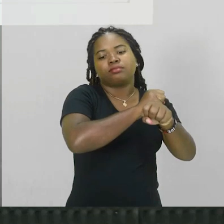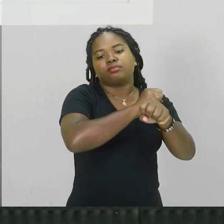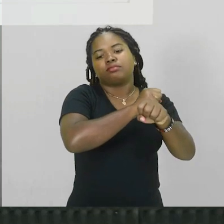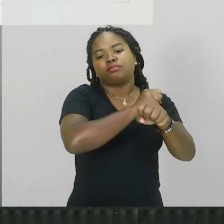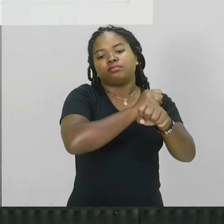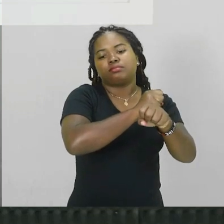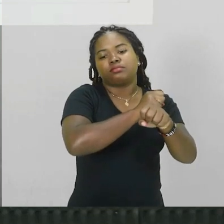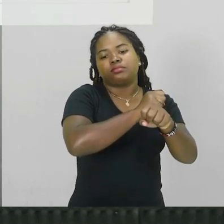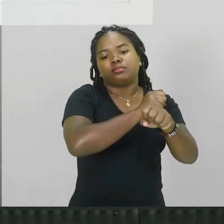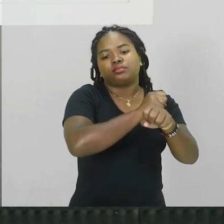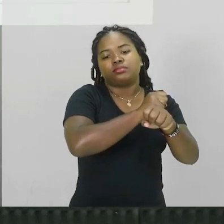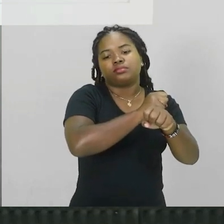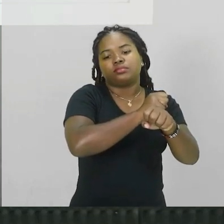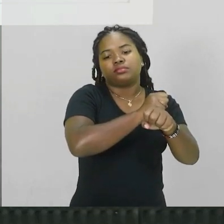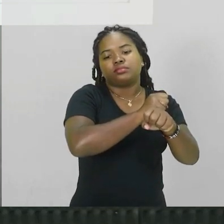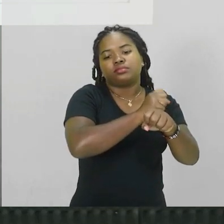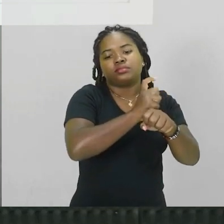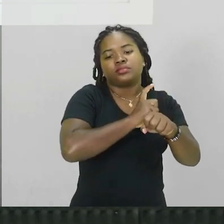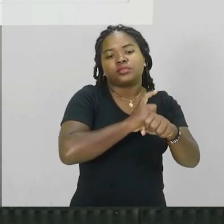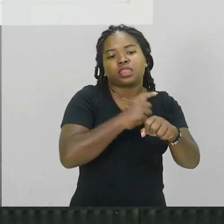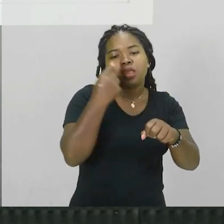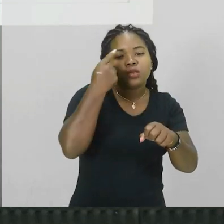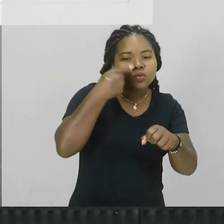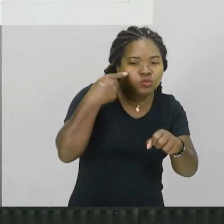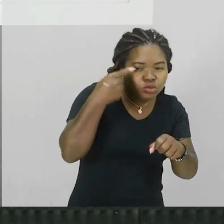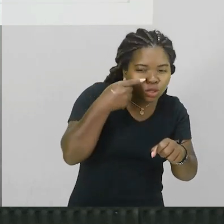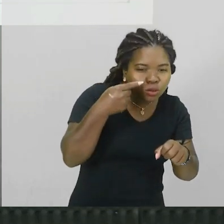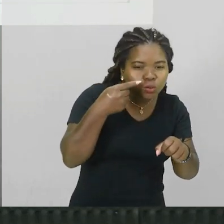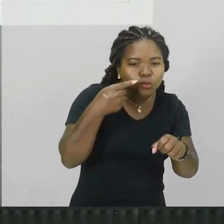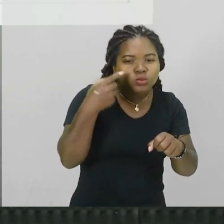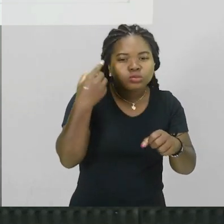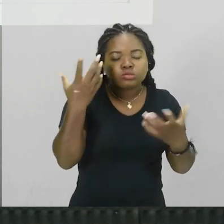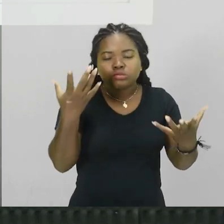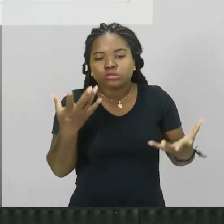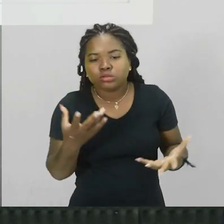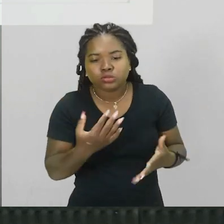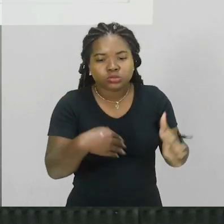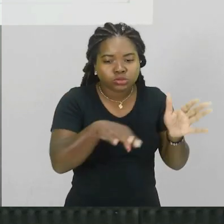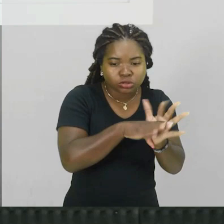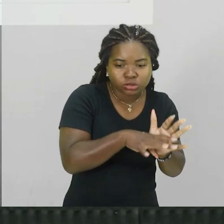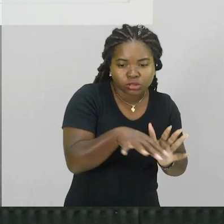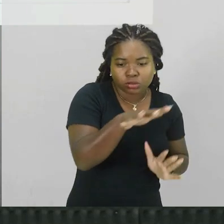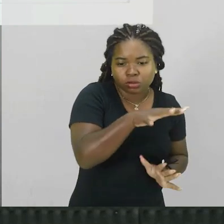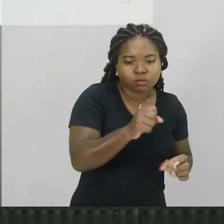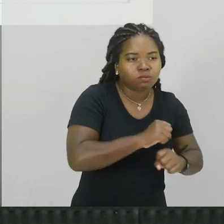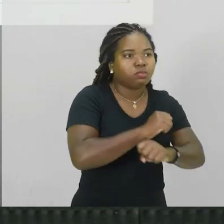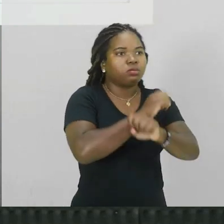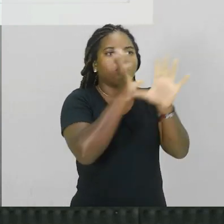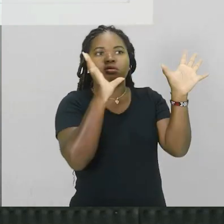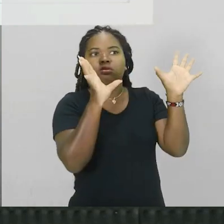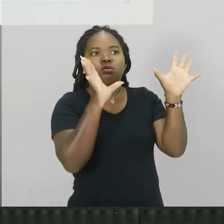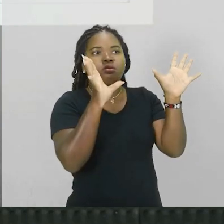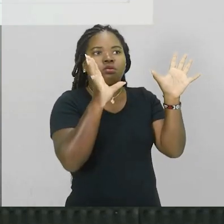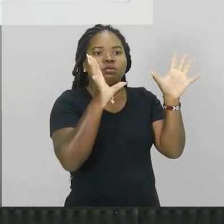dos próprios olhos dos olhos né? quando você chega num ambiente muito claro